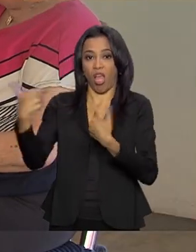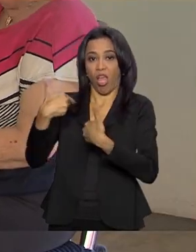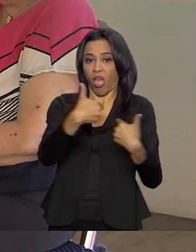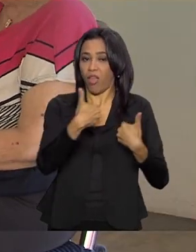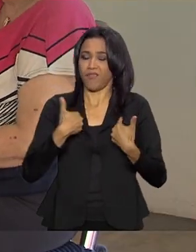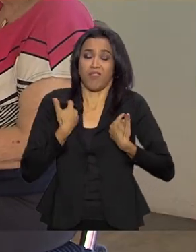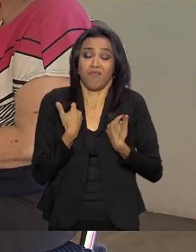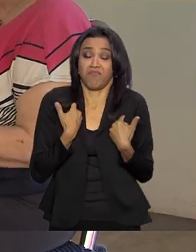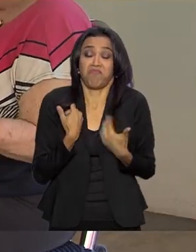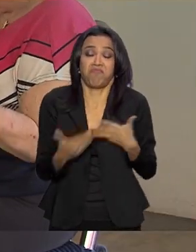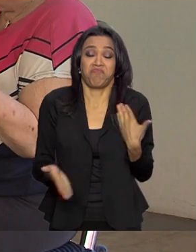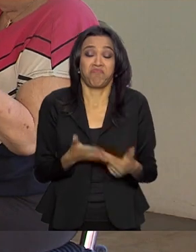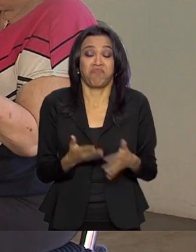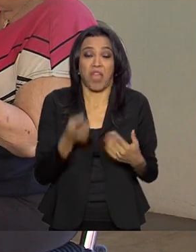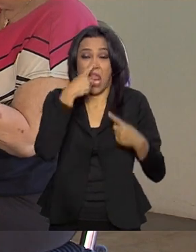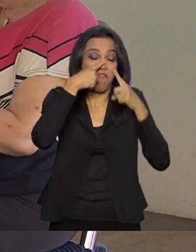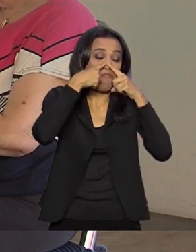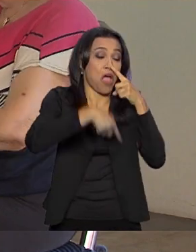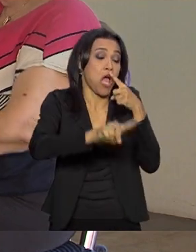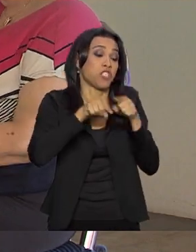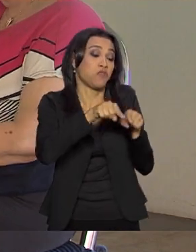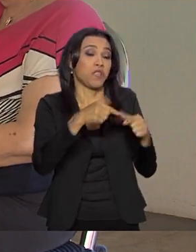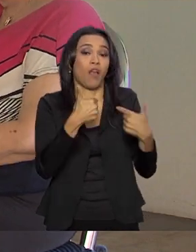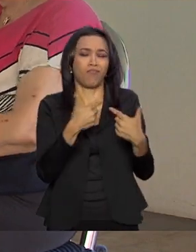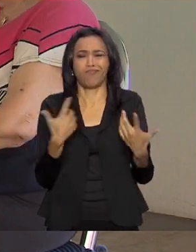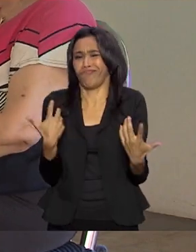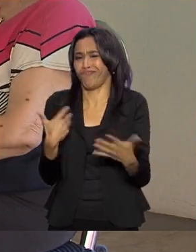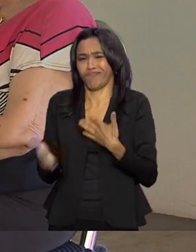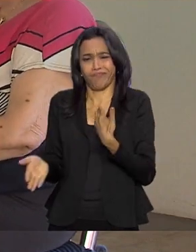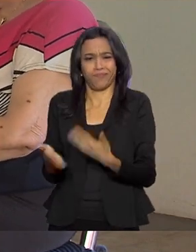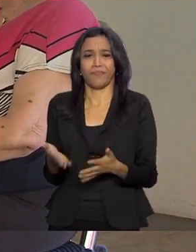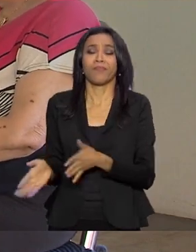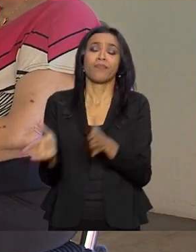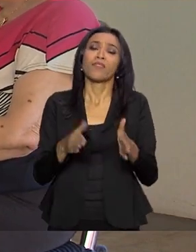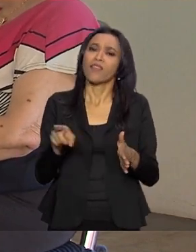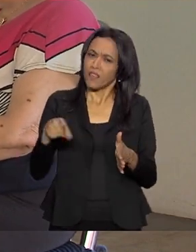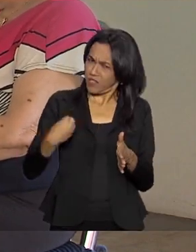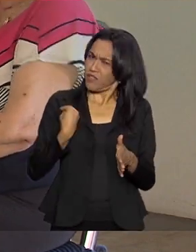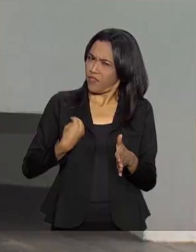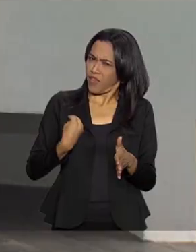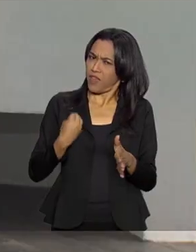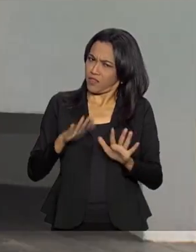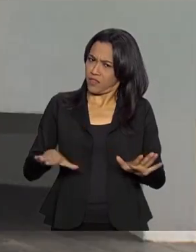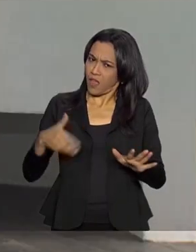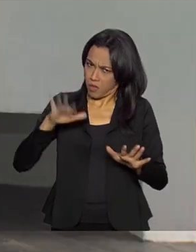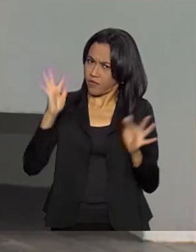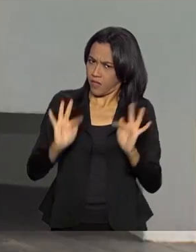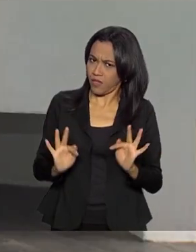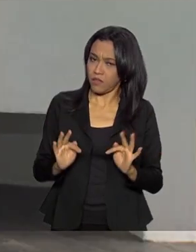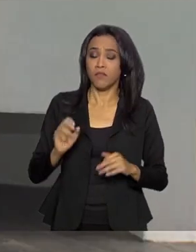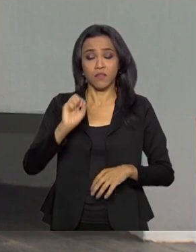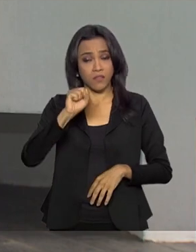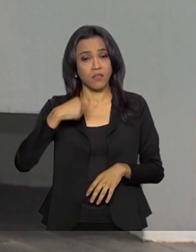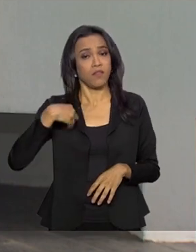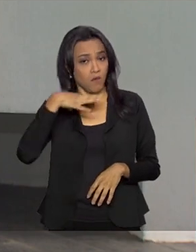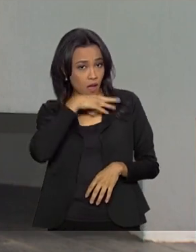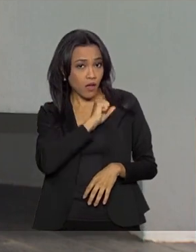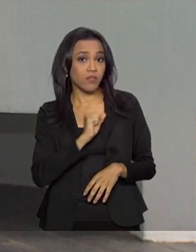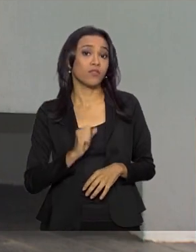Eu não sentia, entende? Se a pessoa levar a vida mais assim, é mais feliz? Ah, eu acho, porque você se